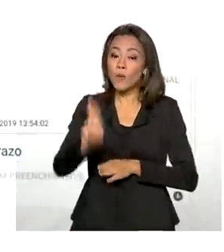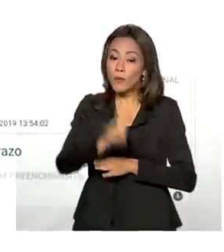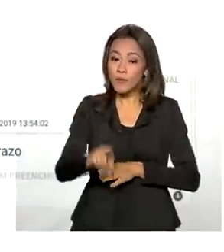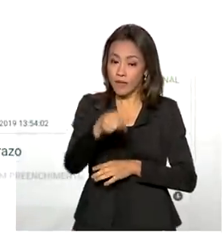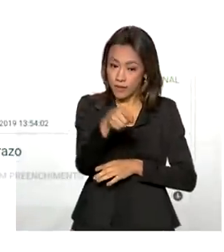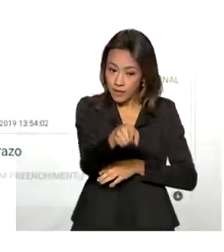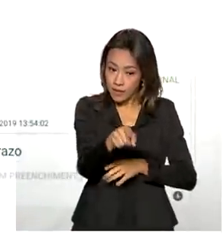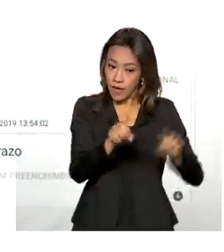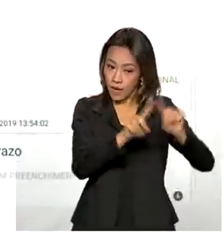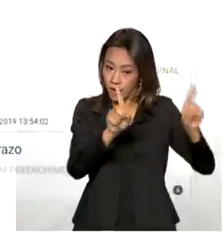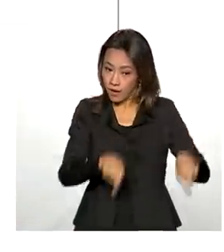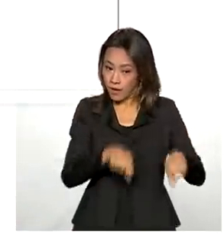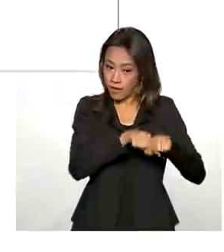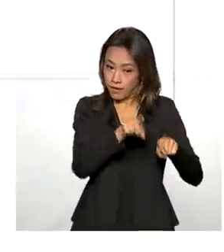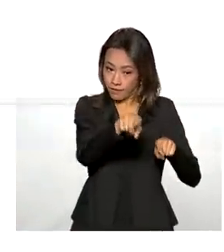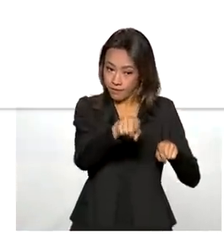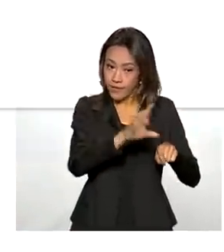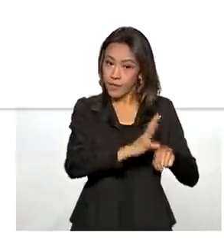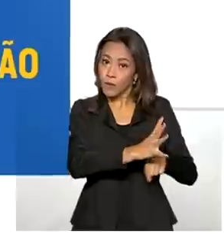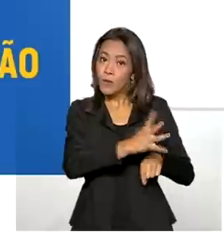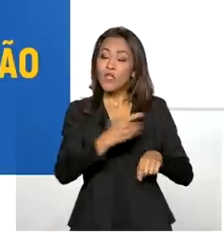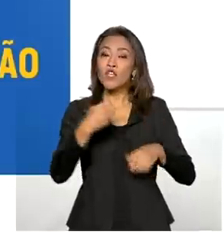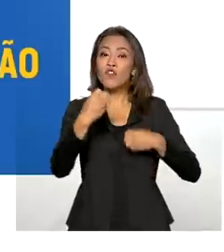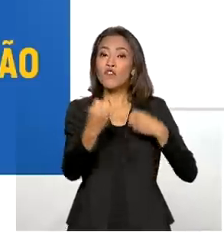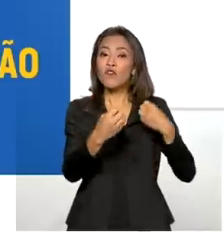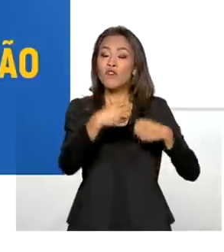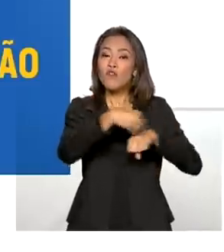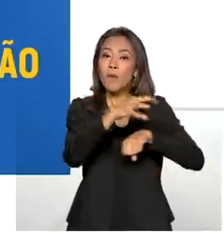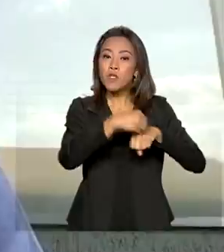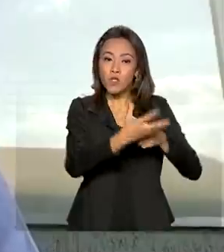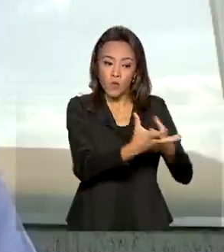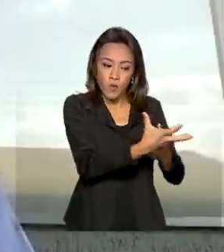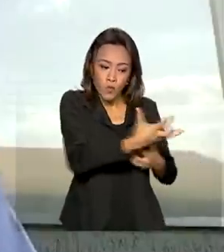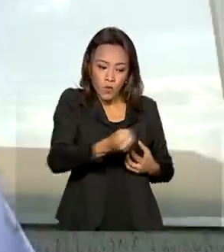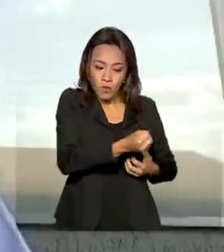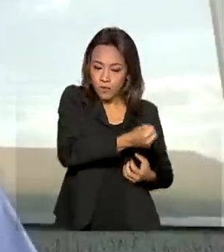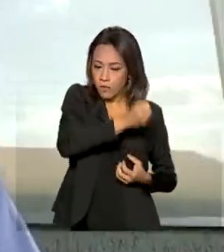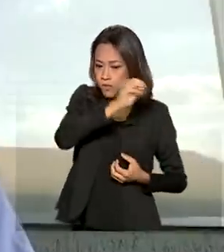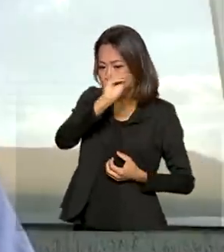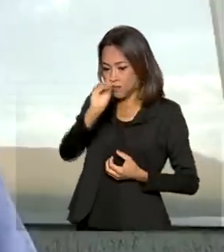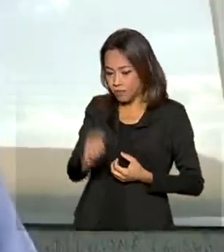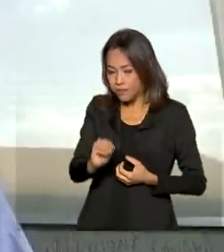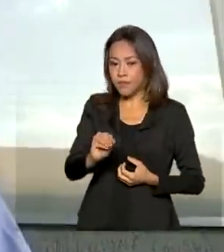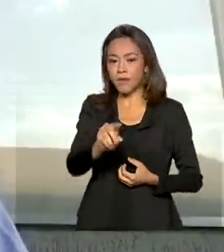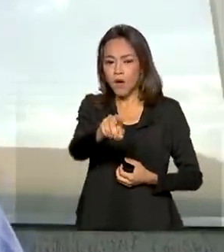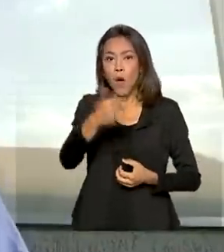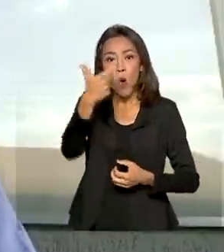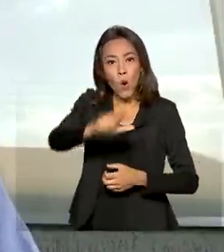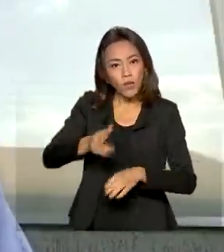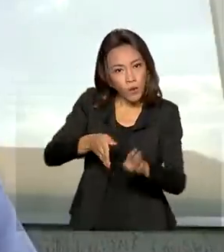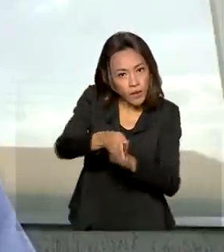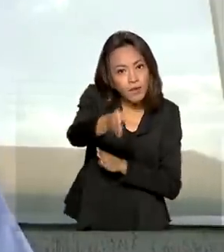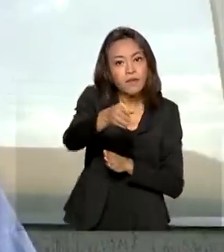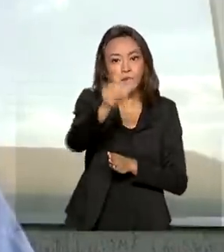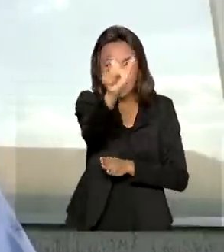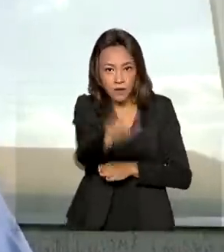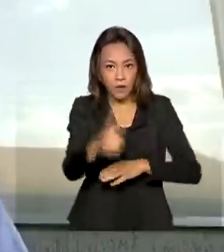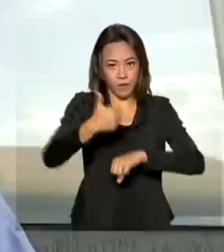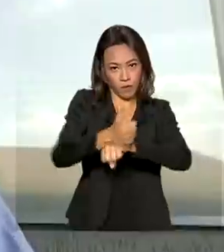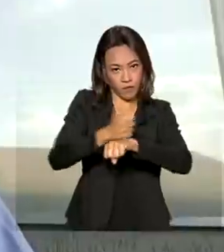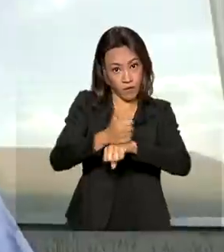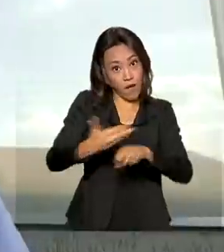declaração pré-preenchida, que resgata informações já existentes. Este especialista tem outra dica importante. Antes do